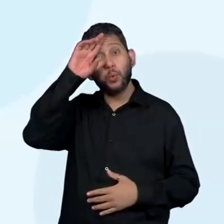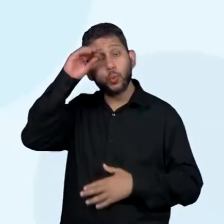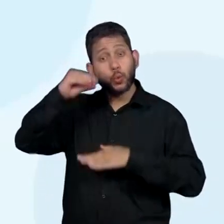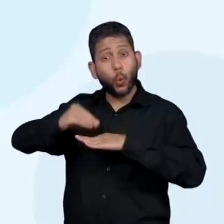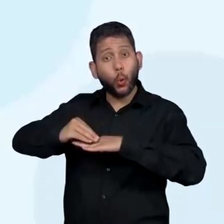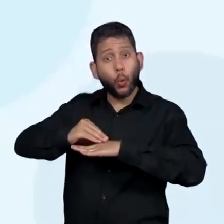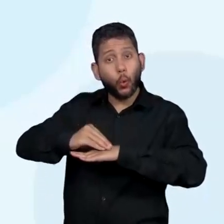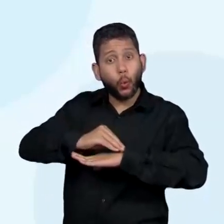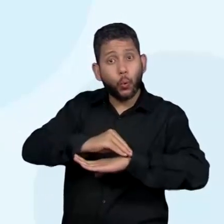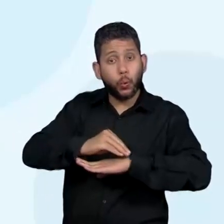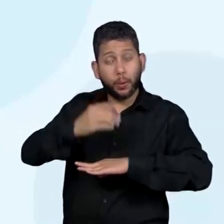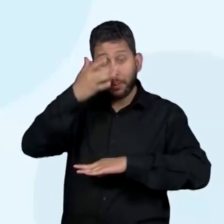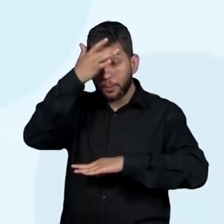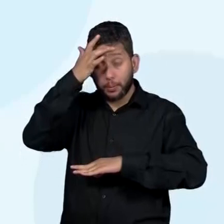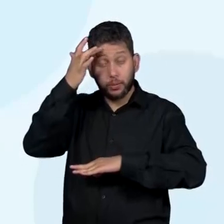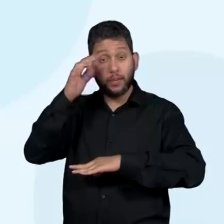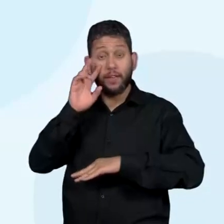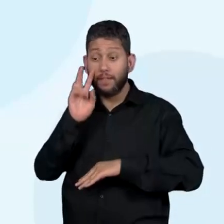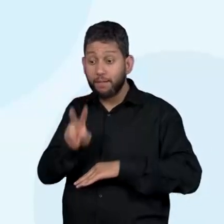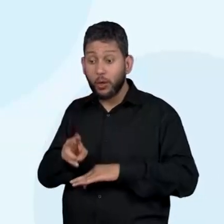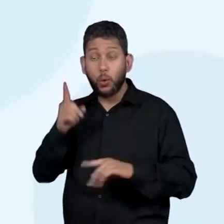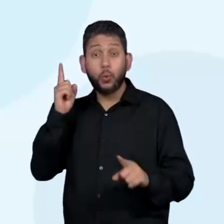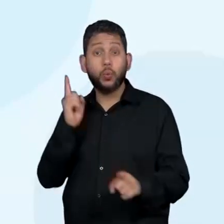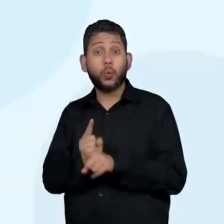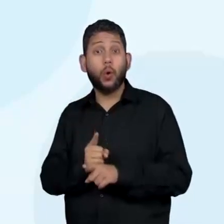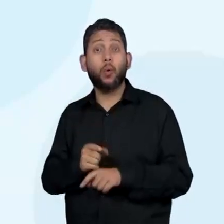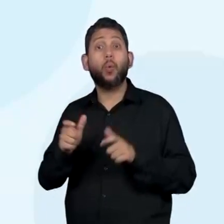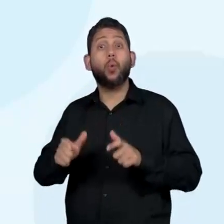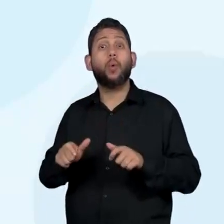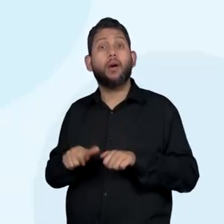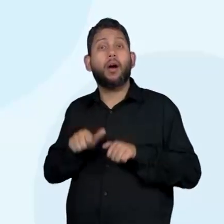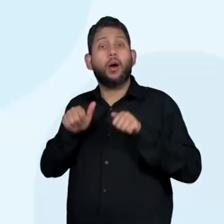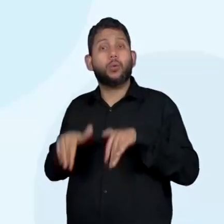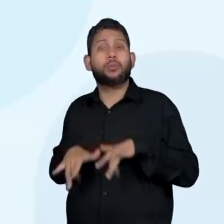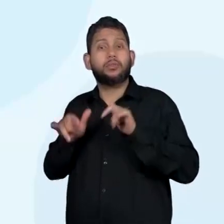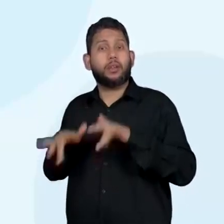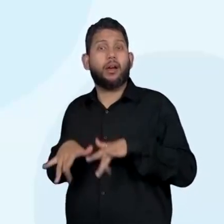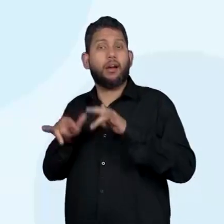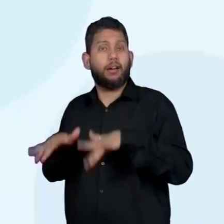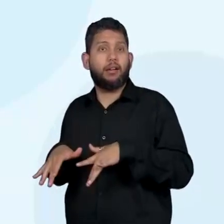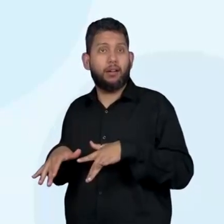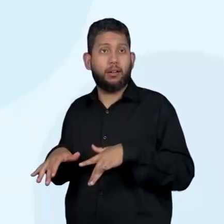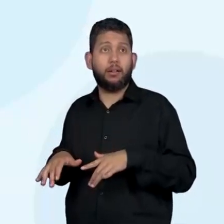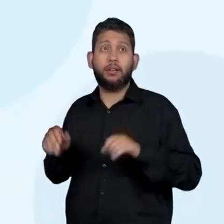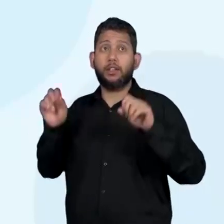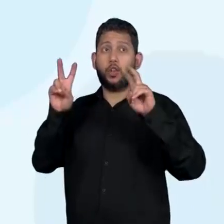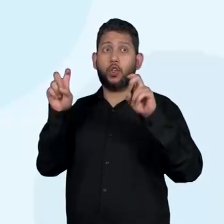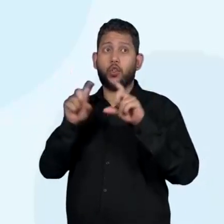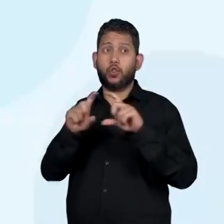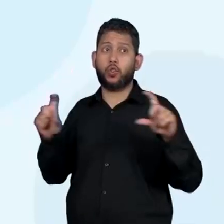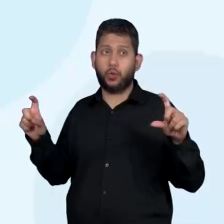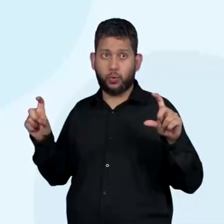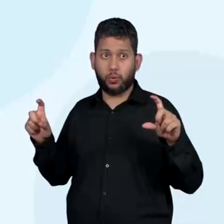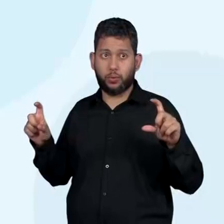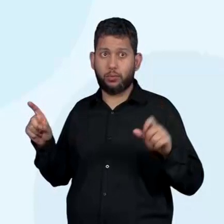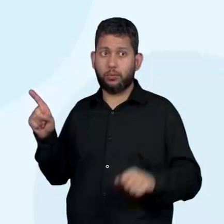encontrados, não, descobertos na Austrália. E eu tenho dois títulos, olha, tenho esse primeiro.